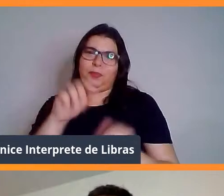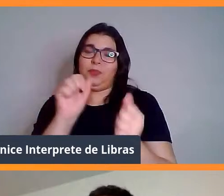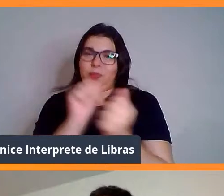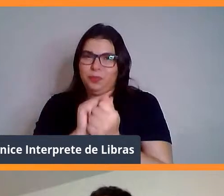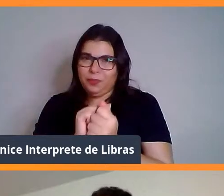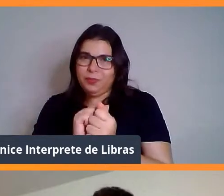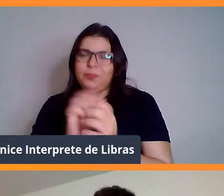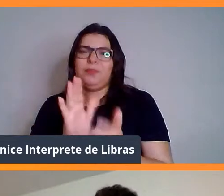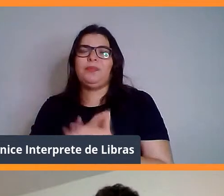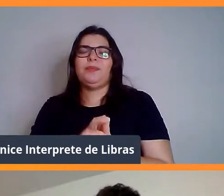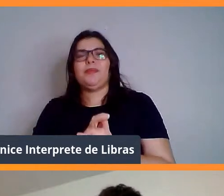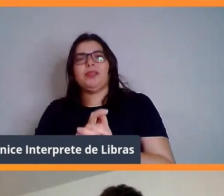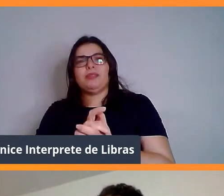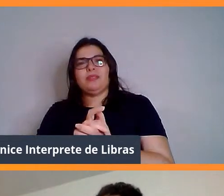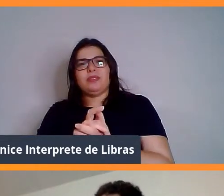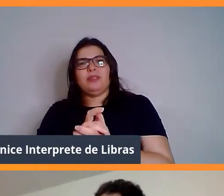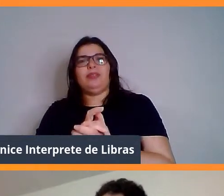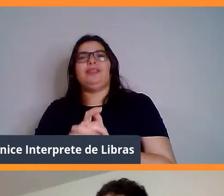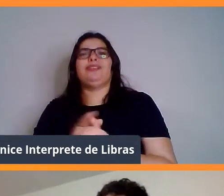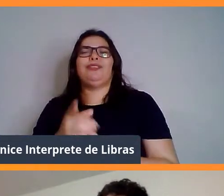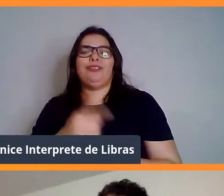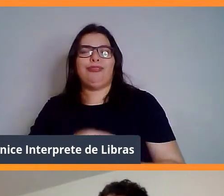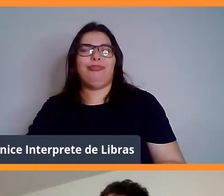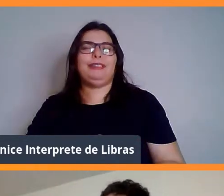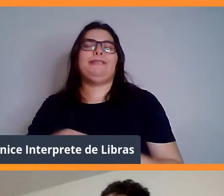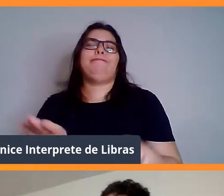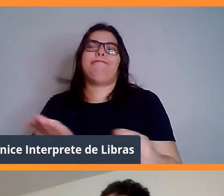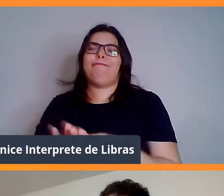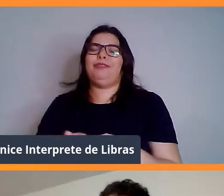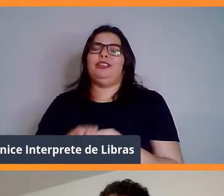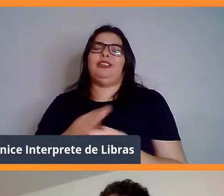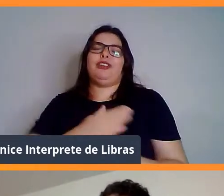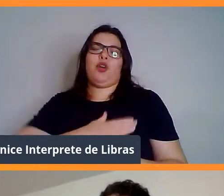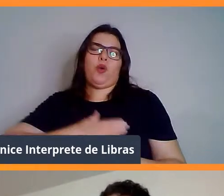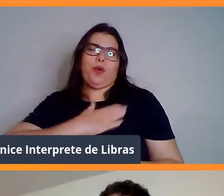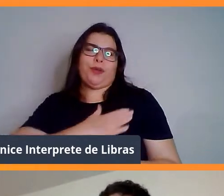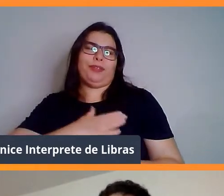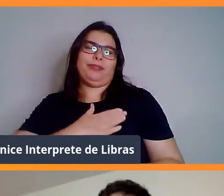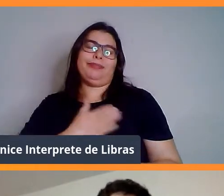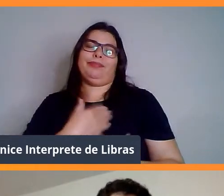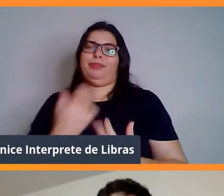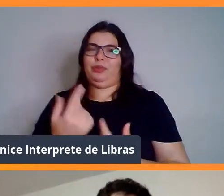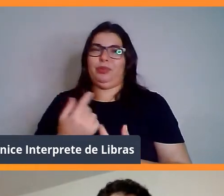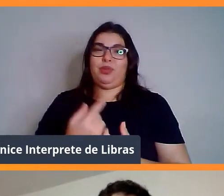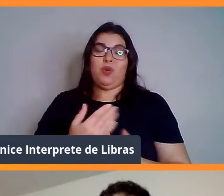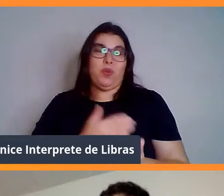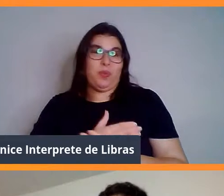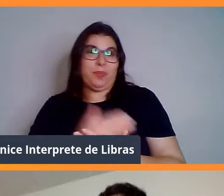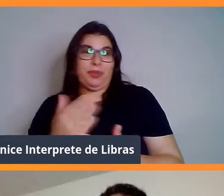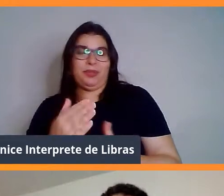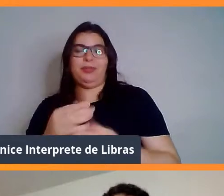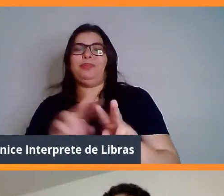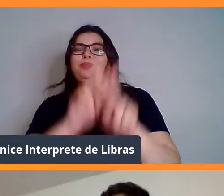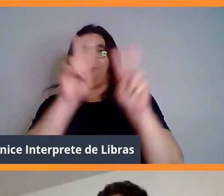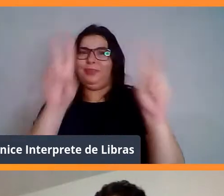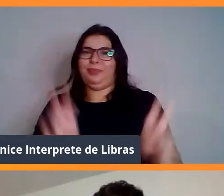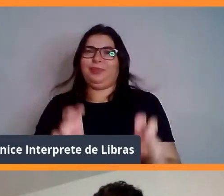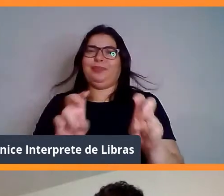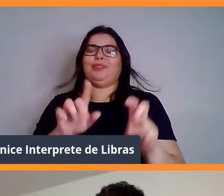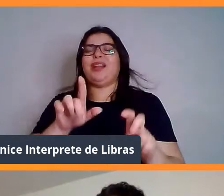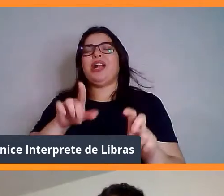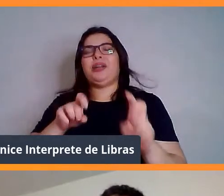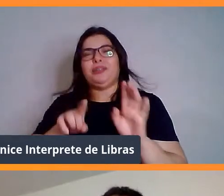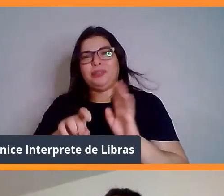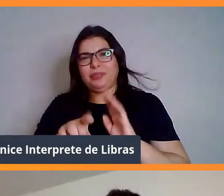gostado tanto quanto eu, né, começamos com os lagartos que eu não conhecia, não vou mentir, me apaixonei, né, aquele lance dos